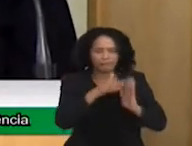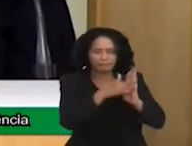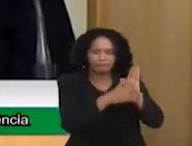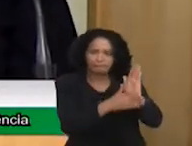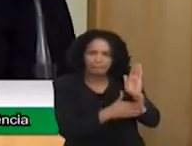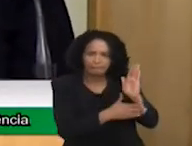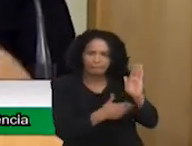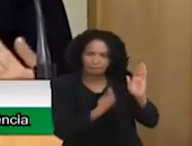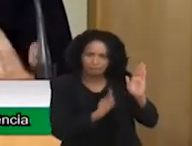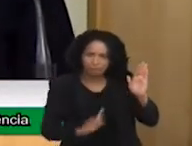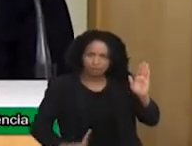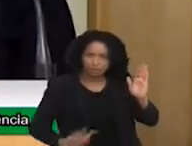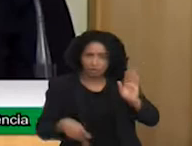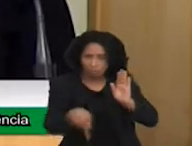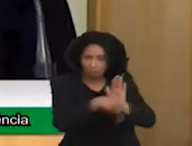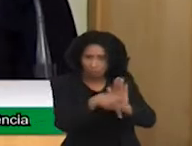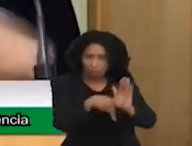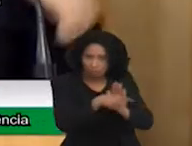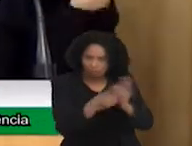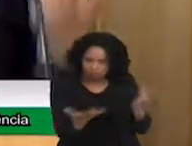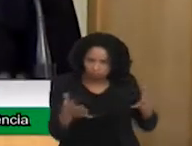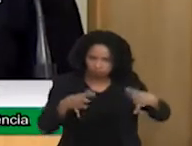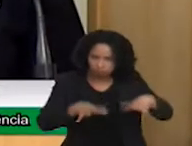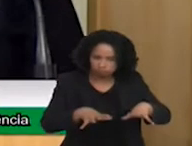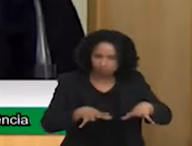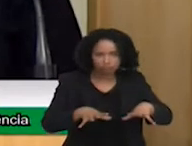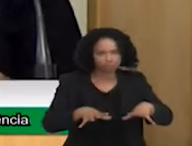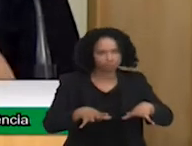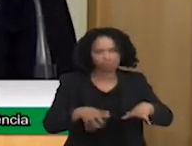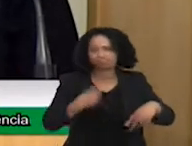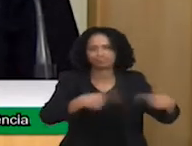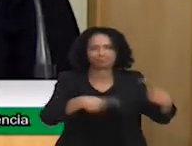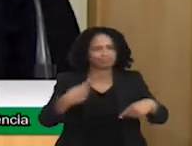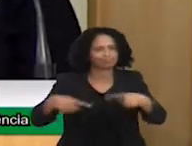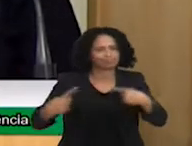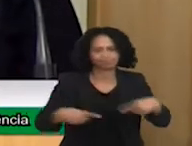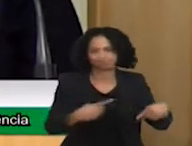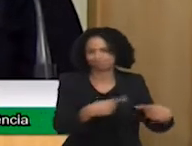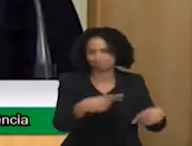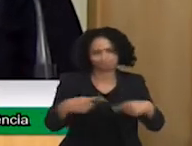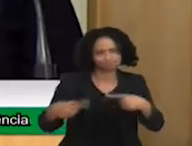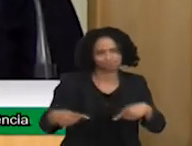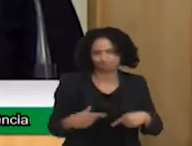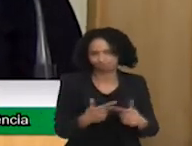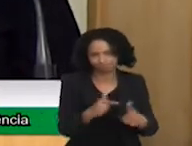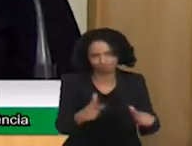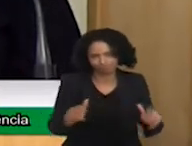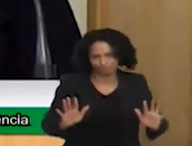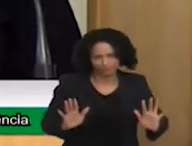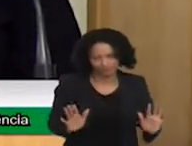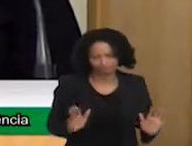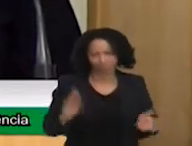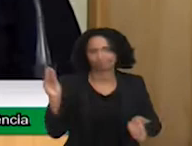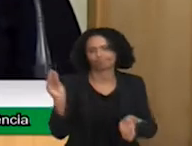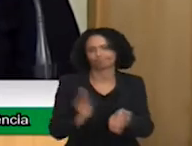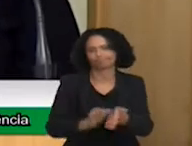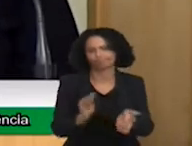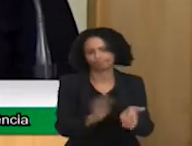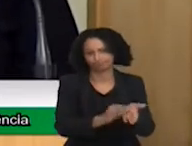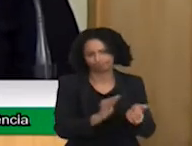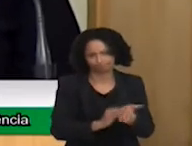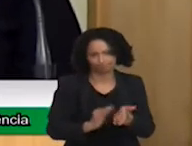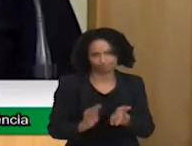muito difícil ainda quando você tem uma deficiência e uma doença ou uma síndrome rara. Contudo,